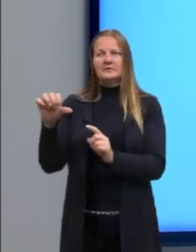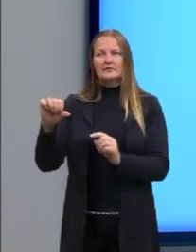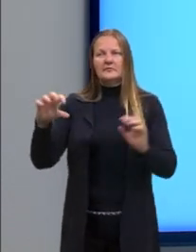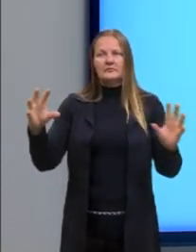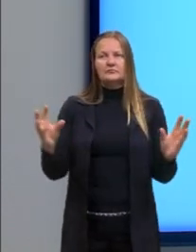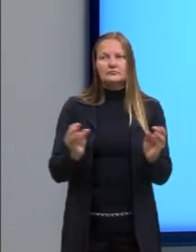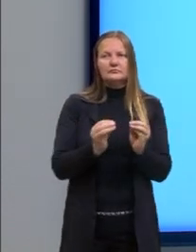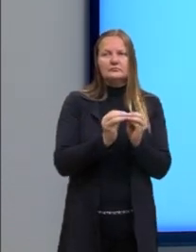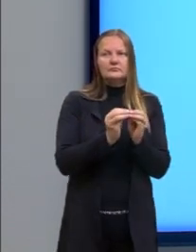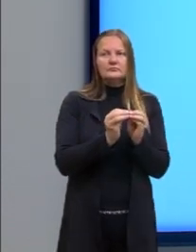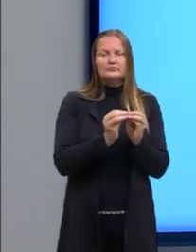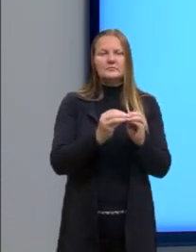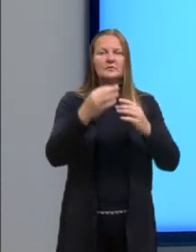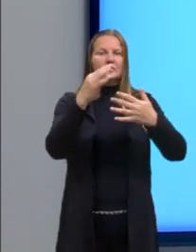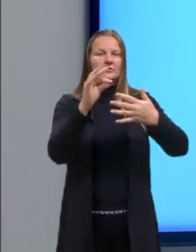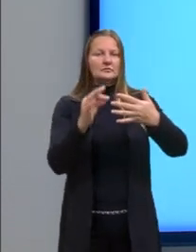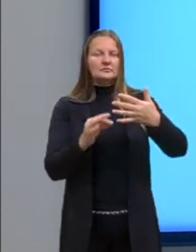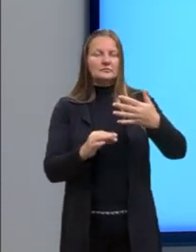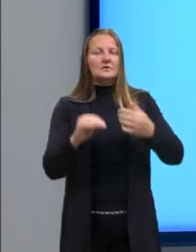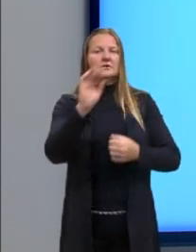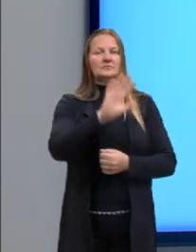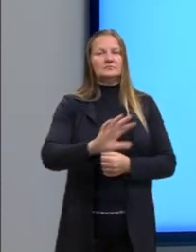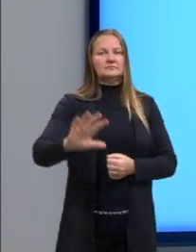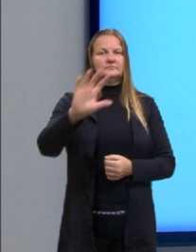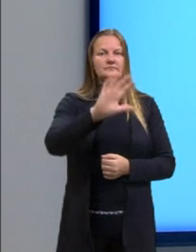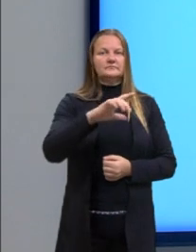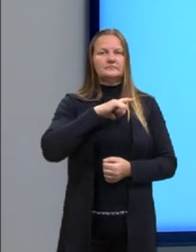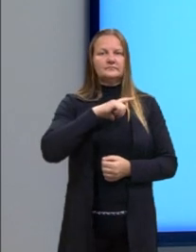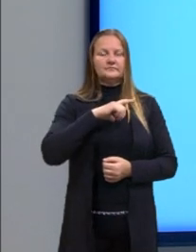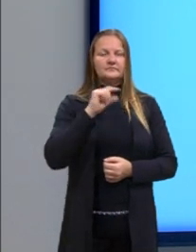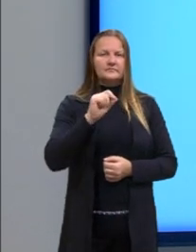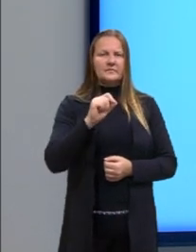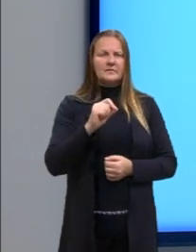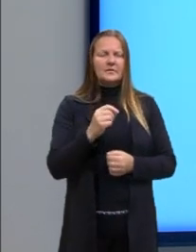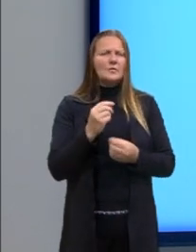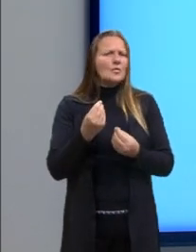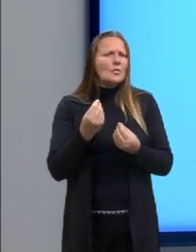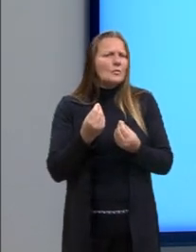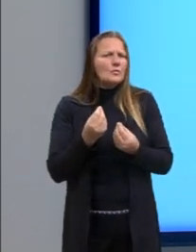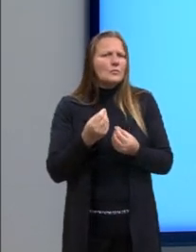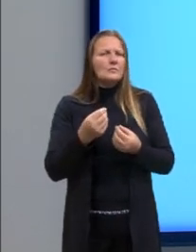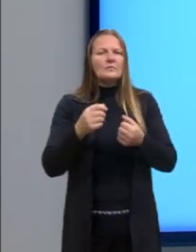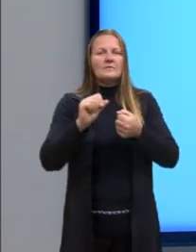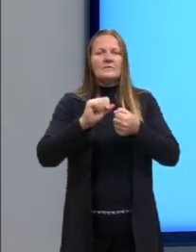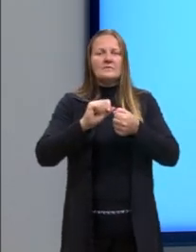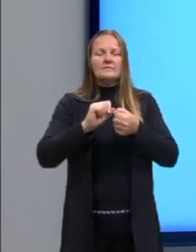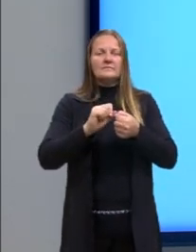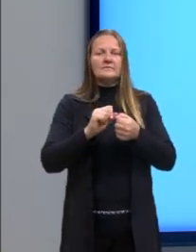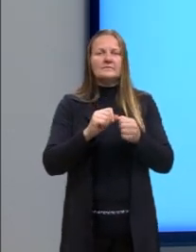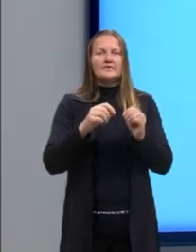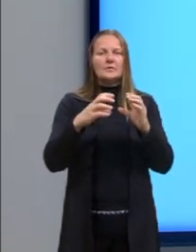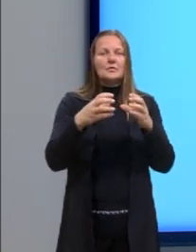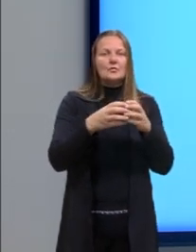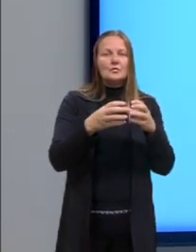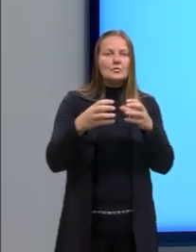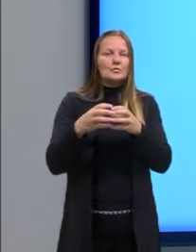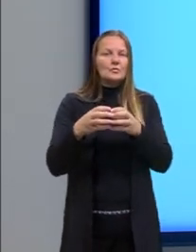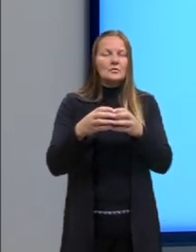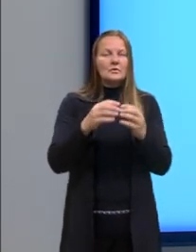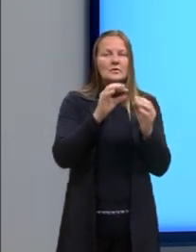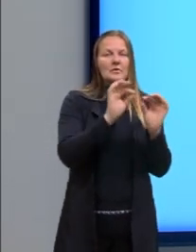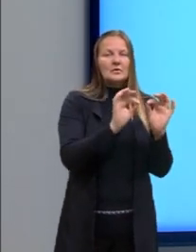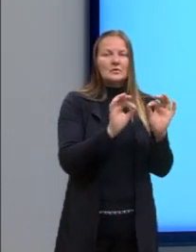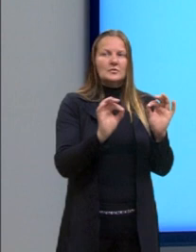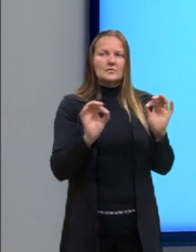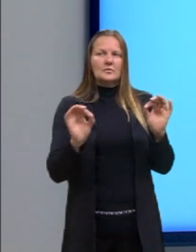coisinha, outro detalhe da equação geral é que ela procura sempre deixar os termos de uma ordem mais